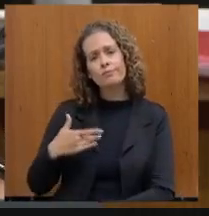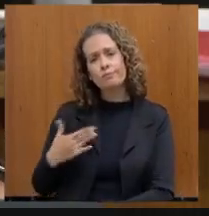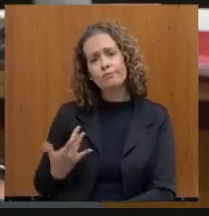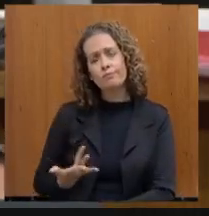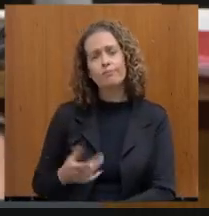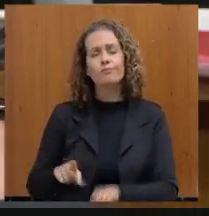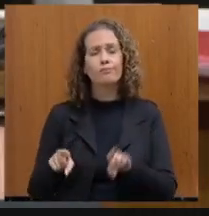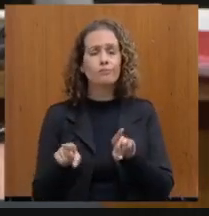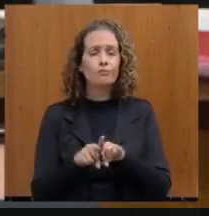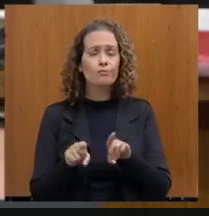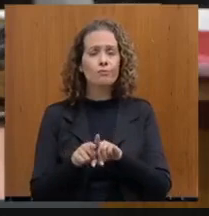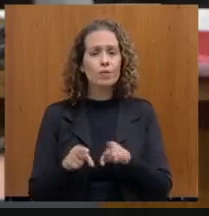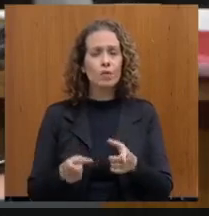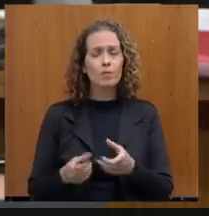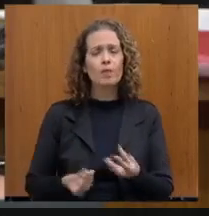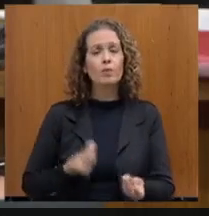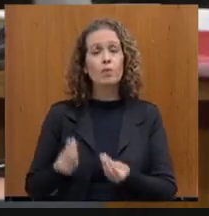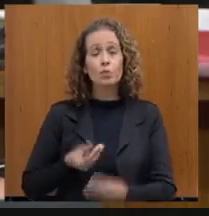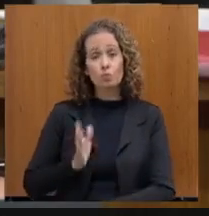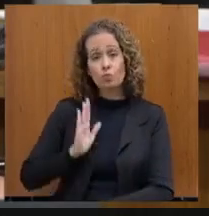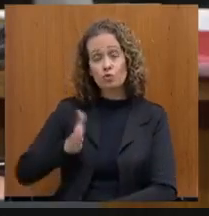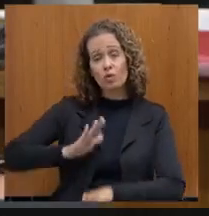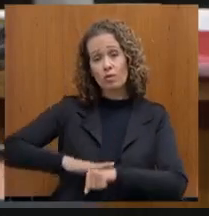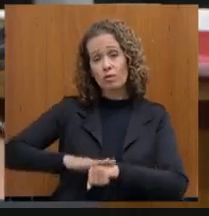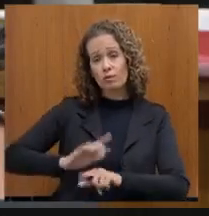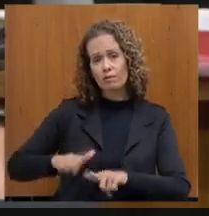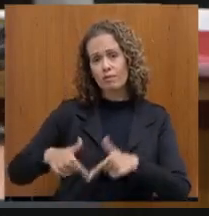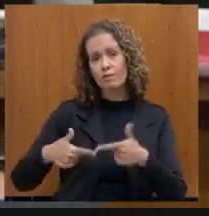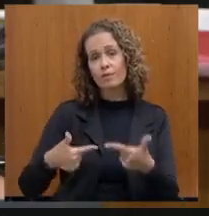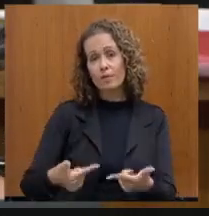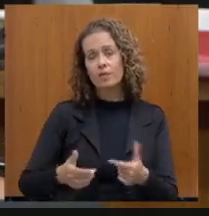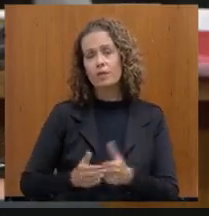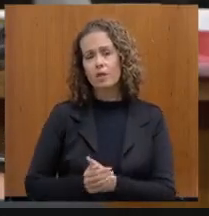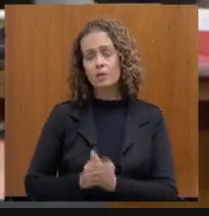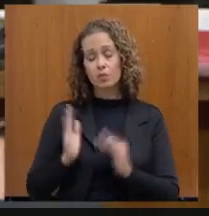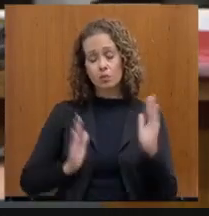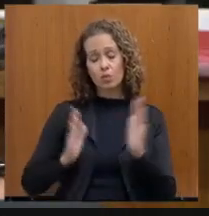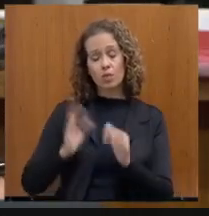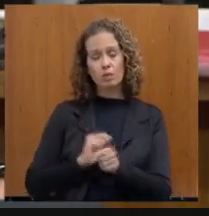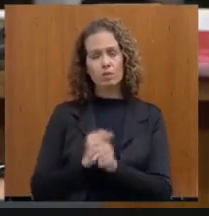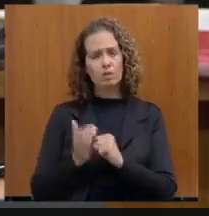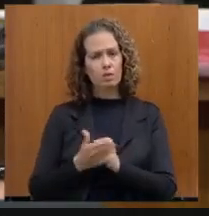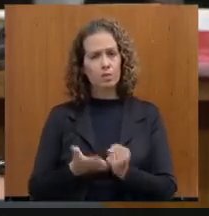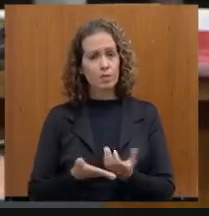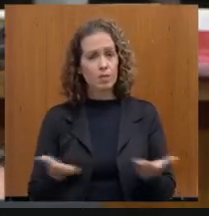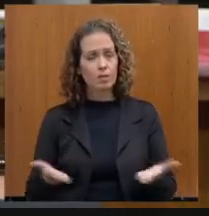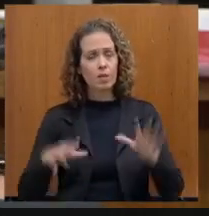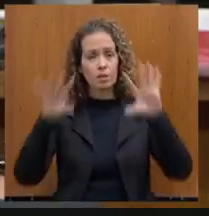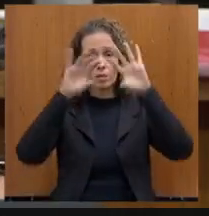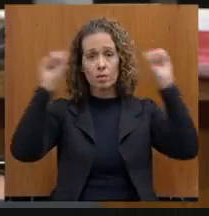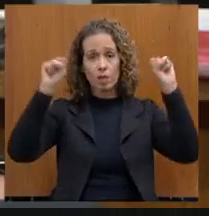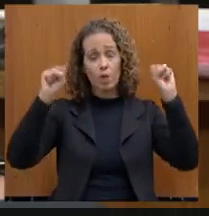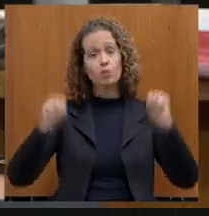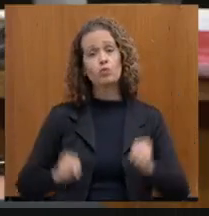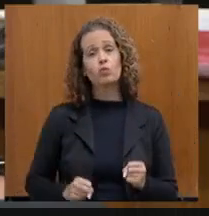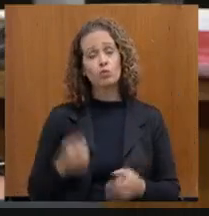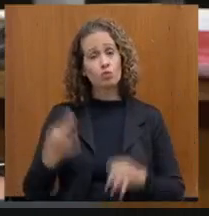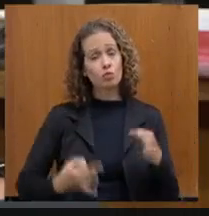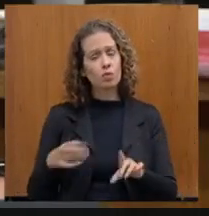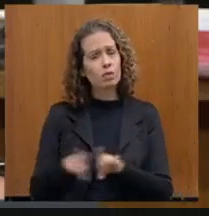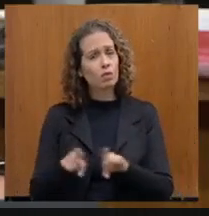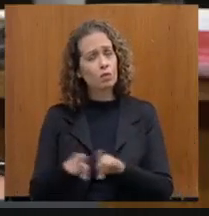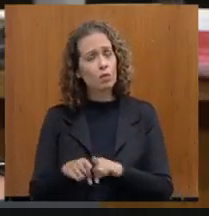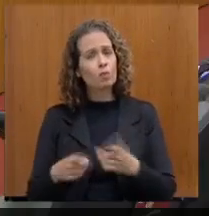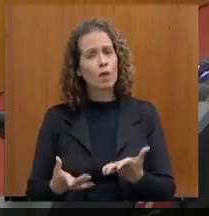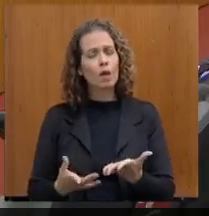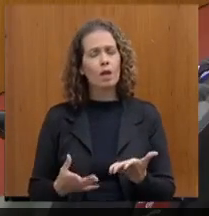disso, como fizemos o equacionamento do acordo da M&M, como estamos fazendo, junto ao Tribunal de Justiça, o acordo de recomposição